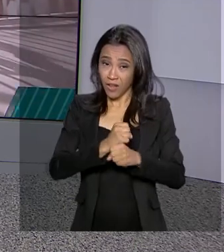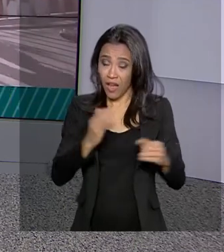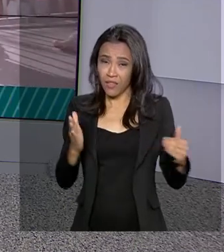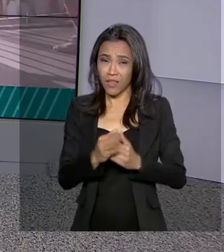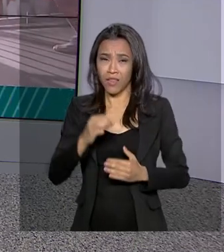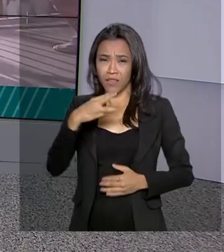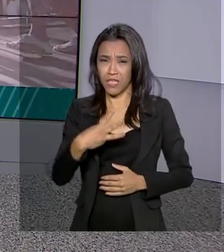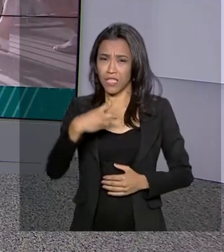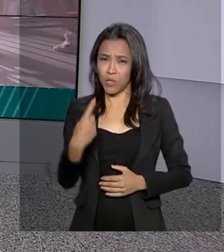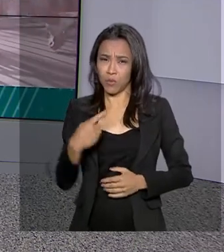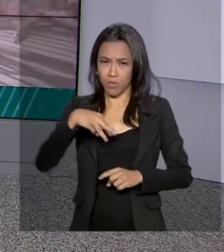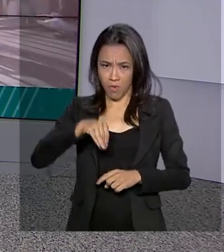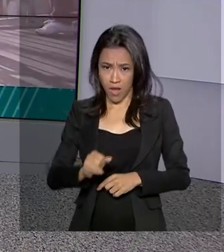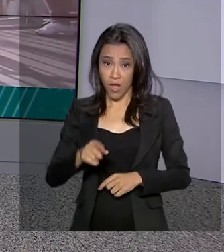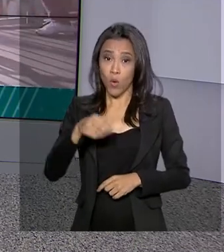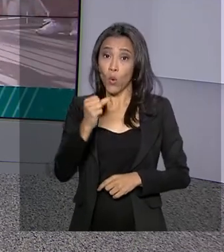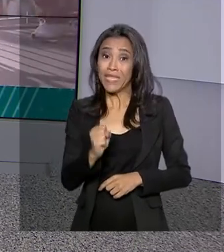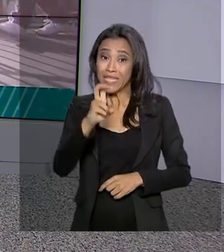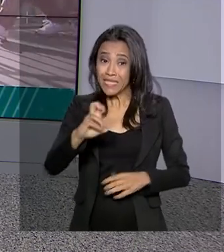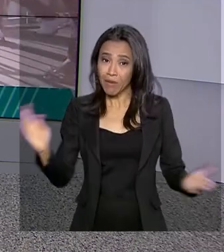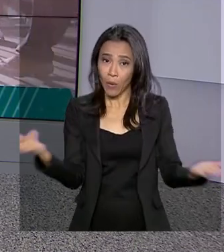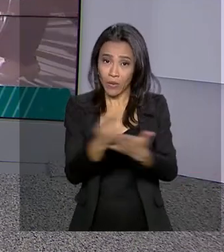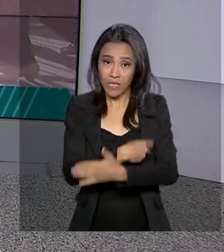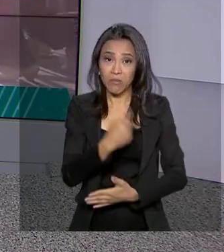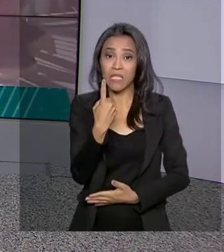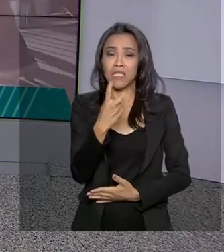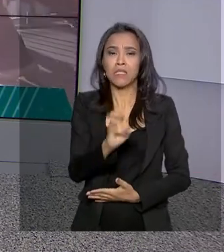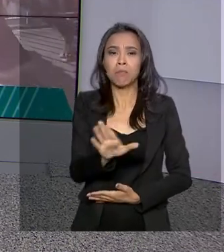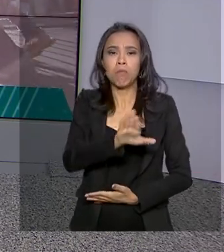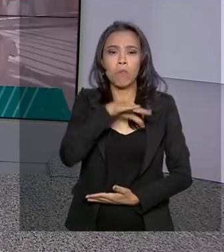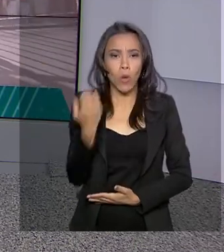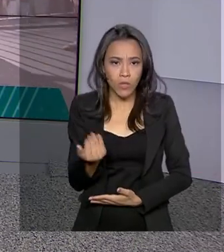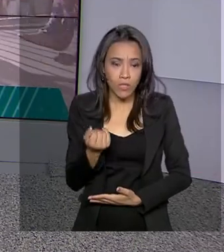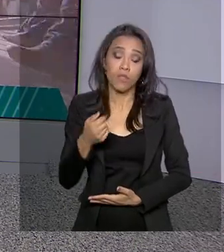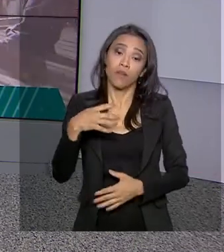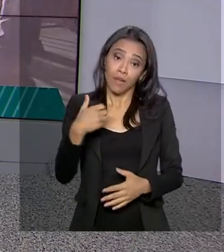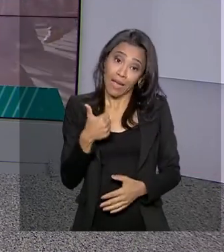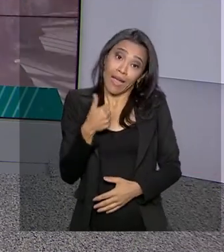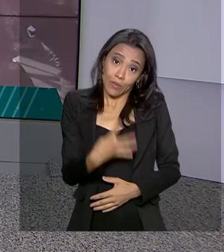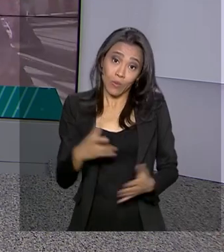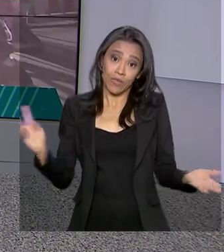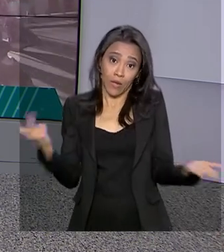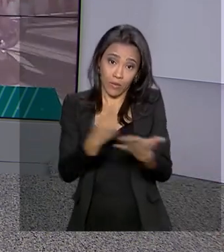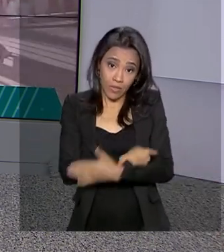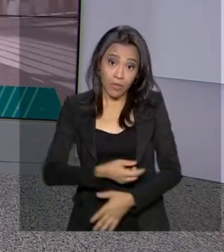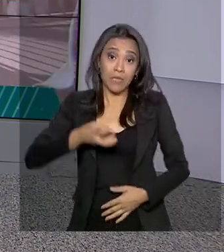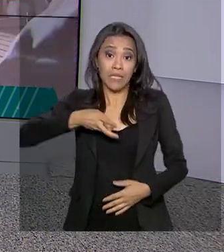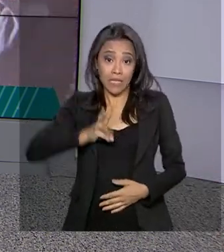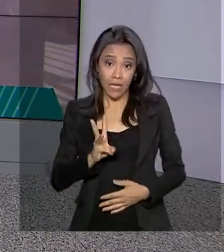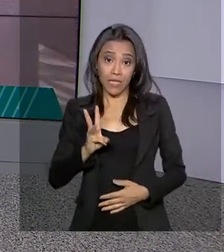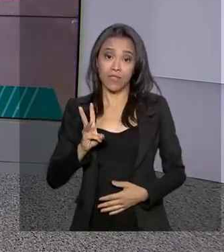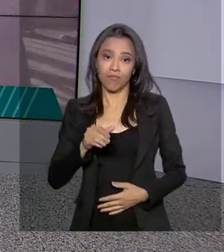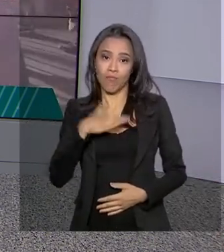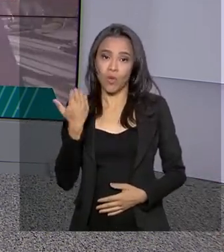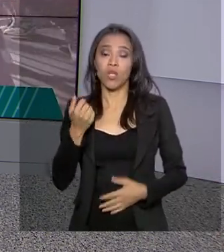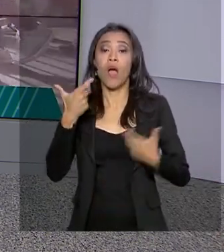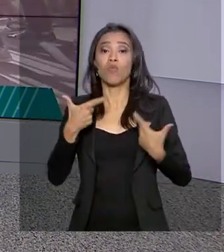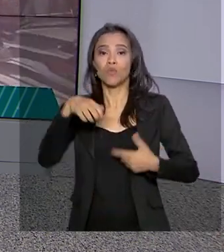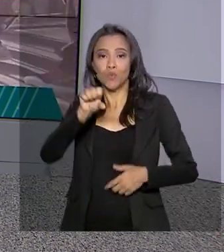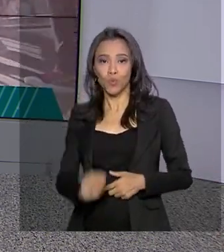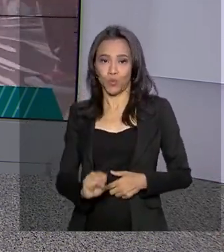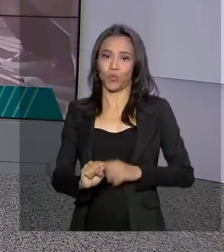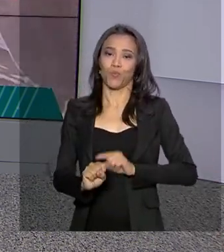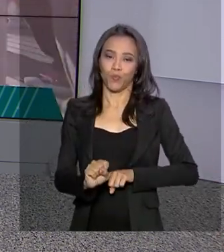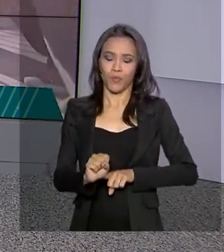casos e 15 óbitos pela febre amarela no país, sendo 14 casos e 3 óbitos na região sul. A maior